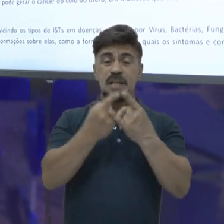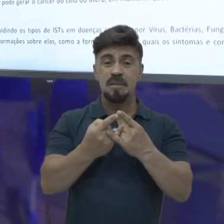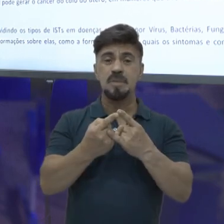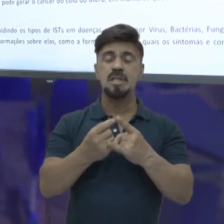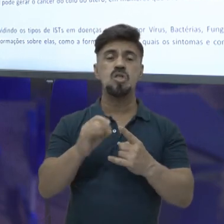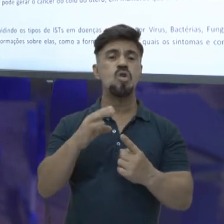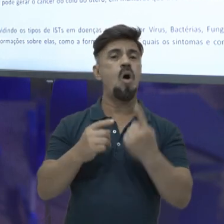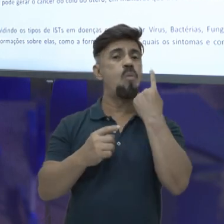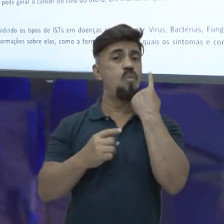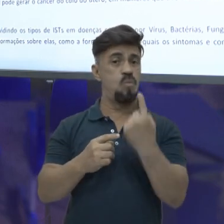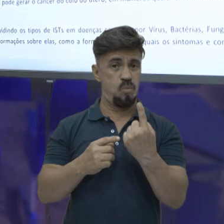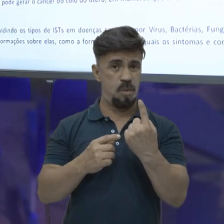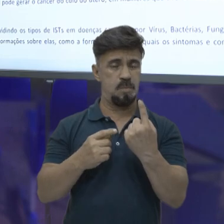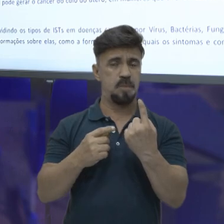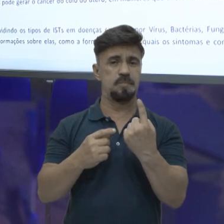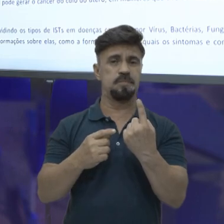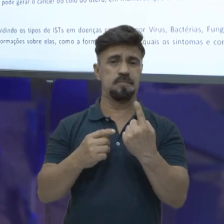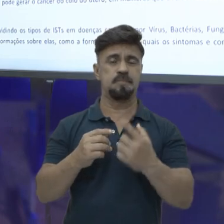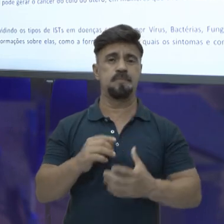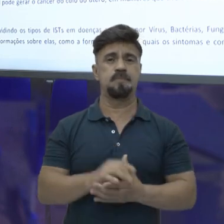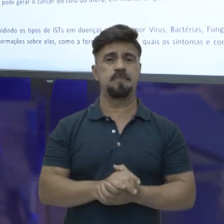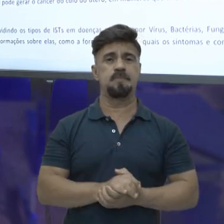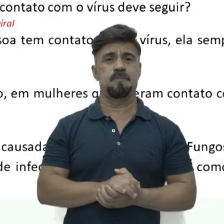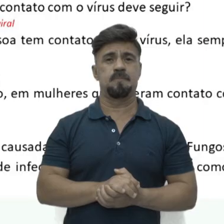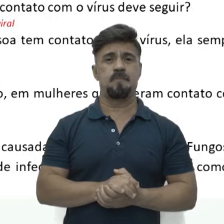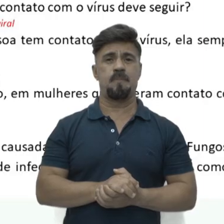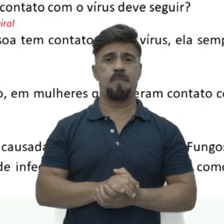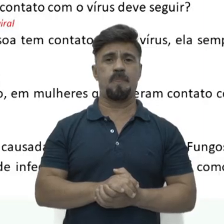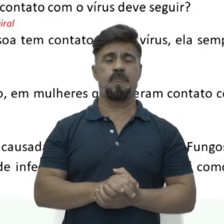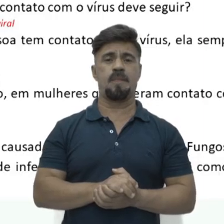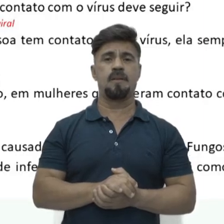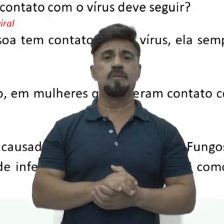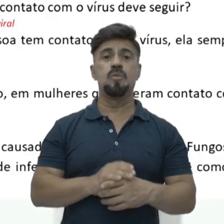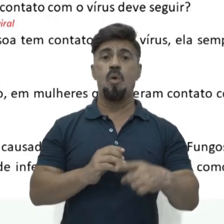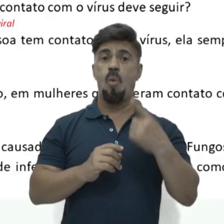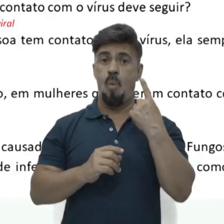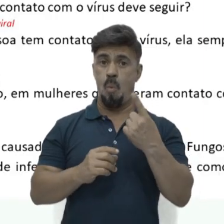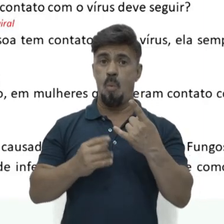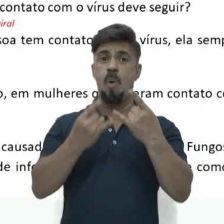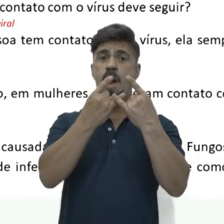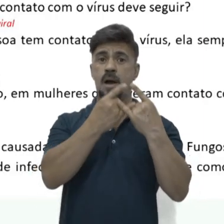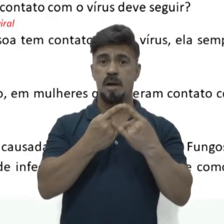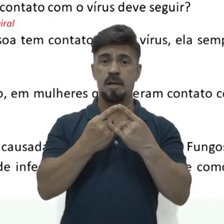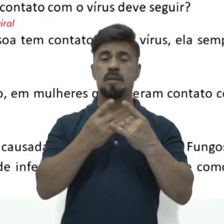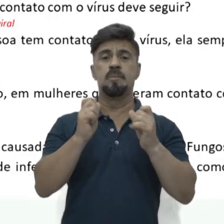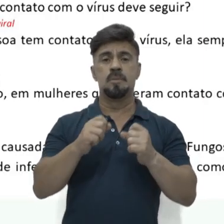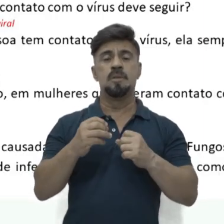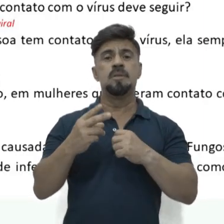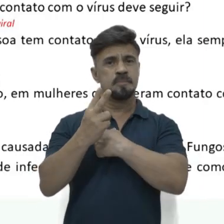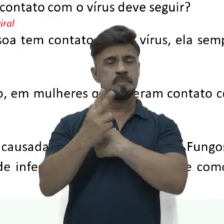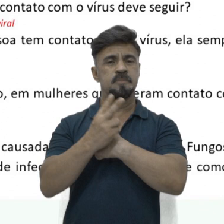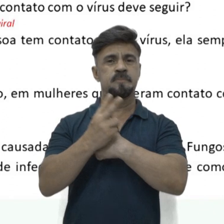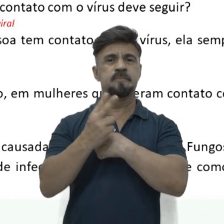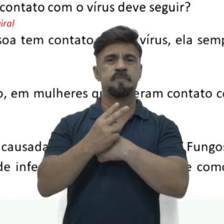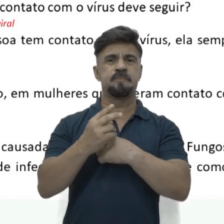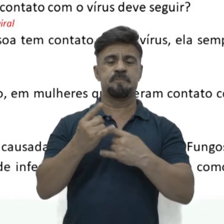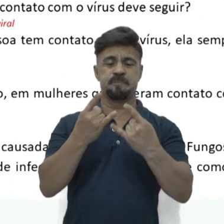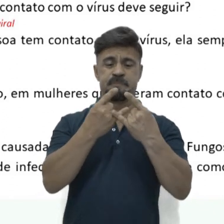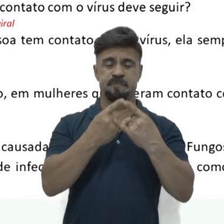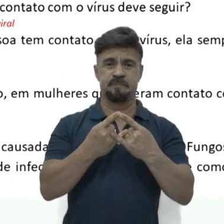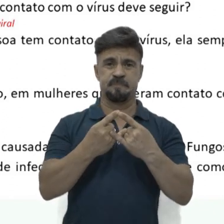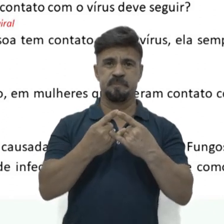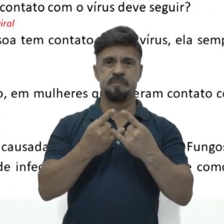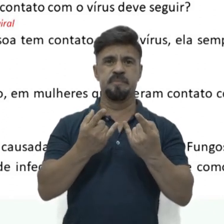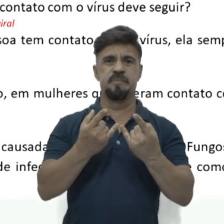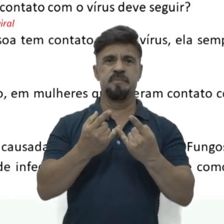só uma camisinha e já dá, tá certo? Então, uma camisinha pode proteger e aí essa camisinha, ela